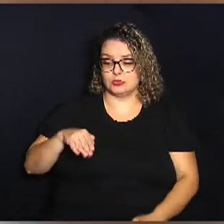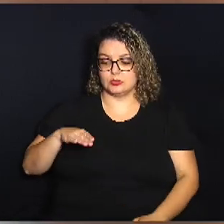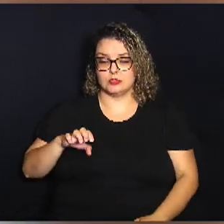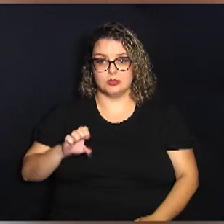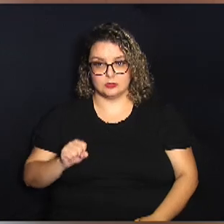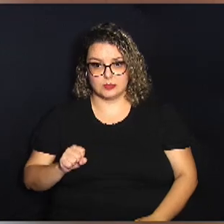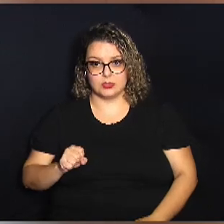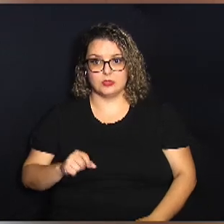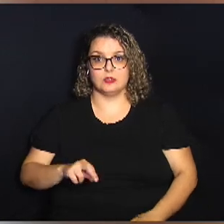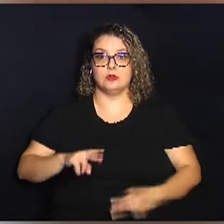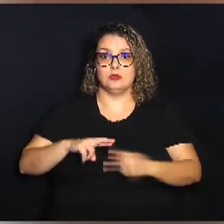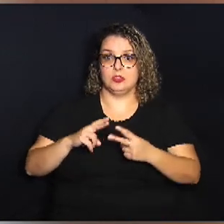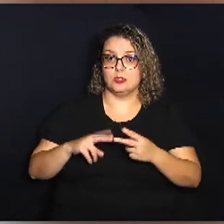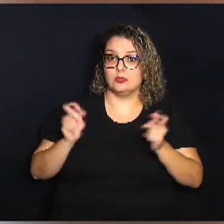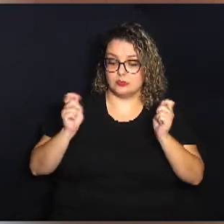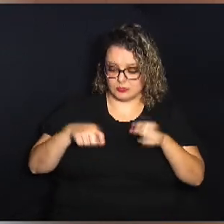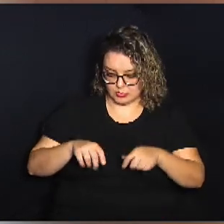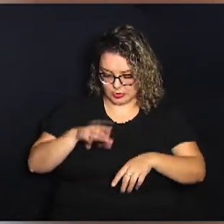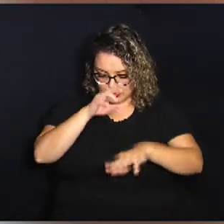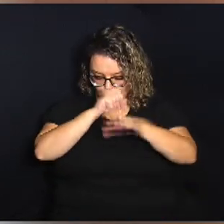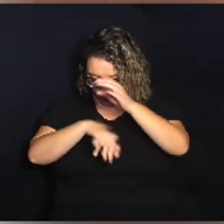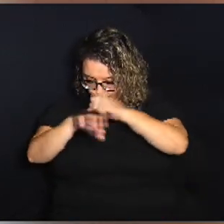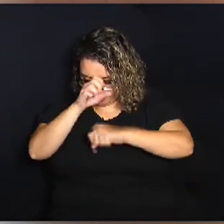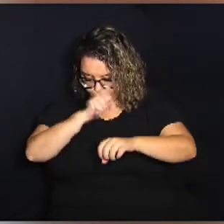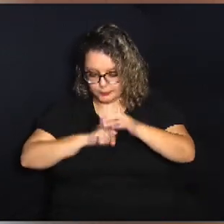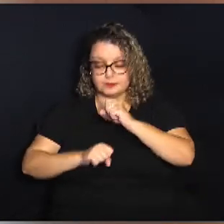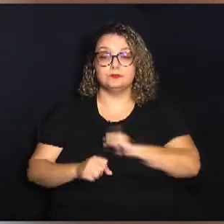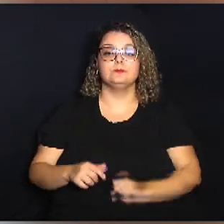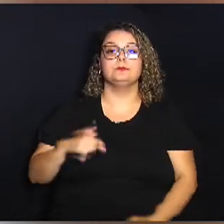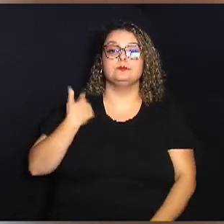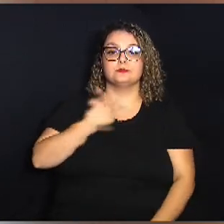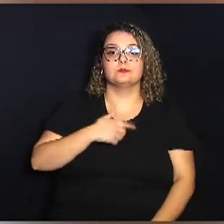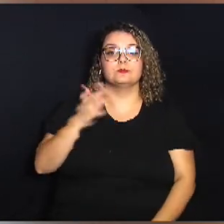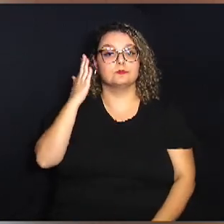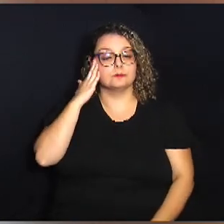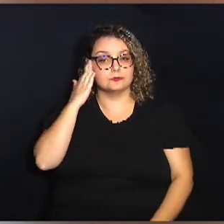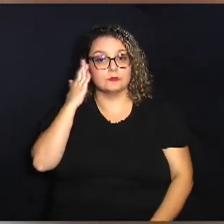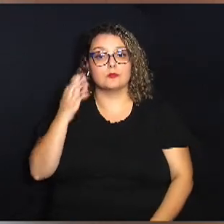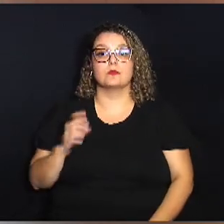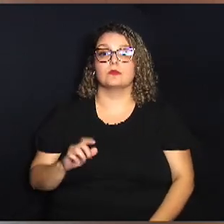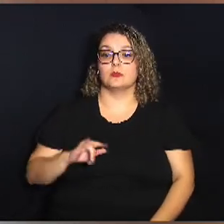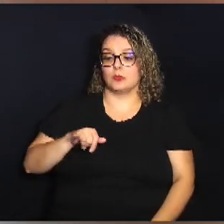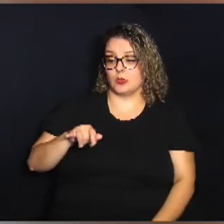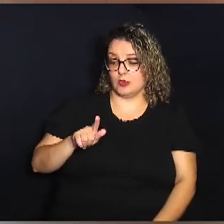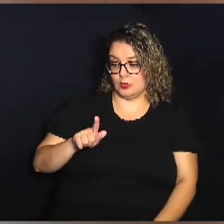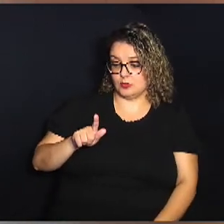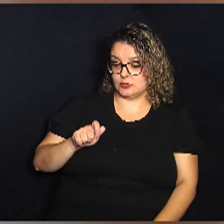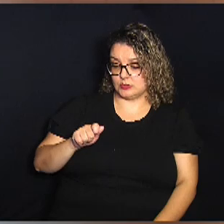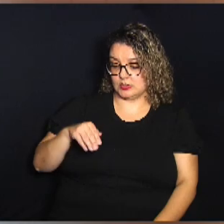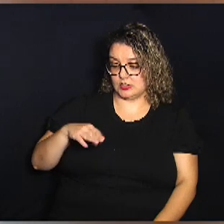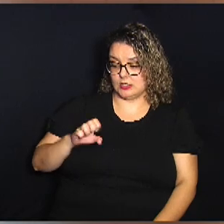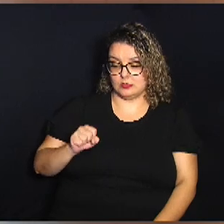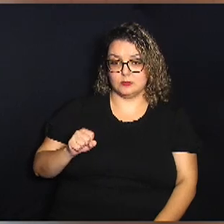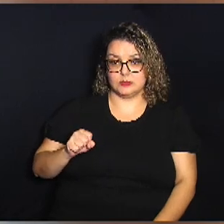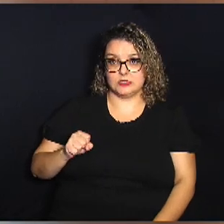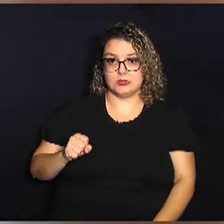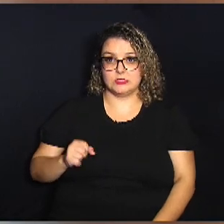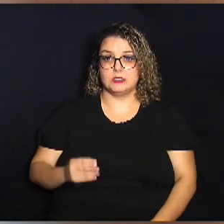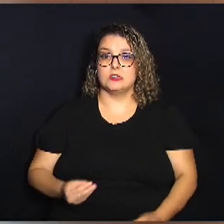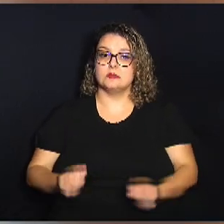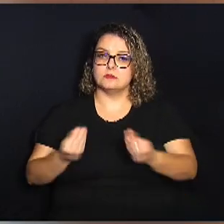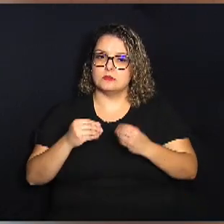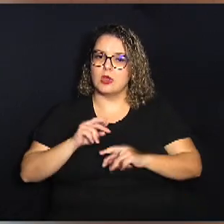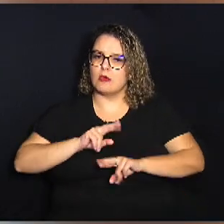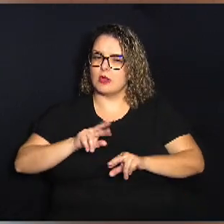recurso potente para a promoção da aprendizagem. A gente sabe que os games eles trazem diversas